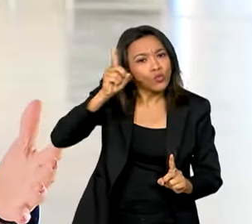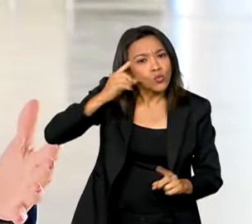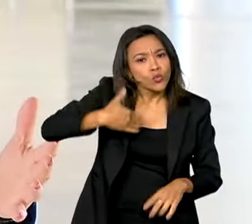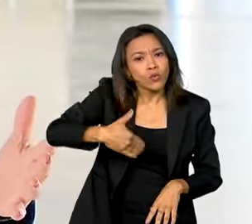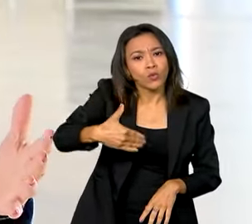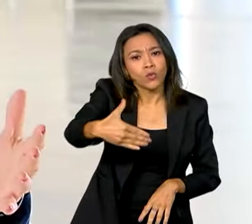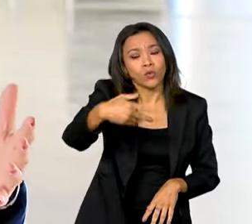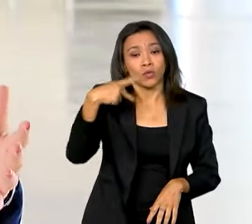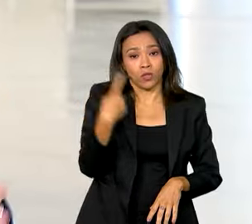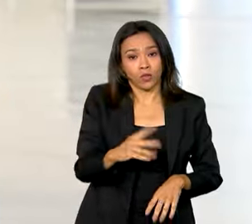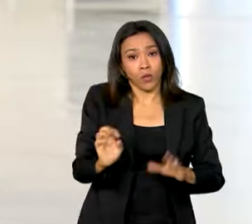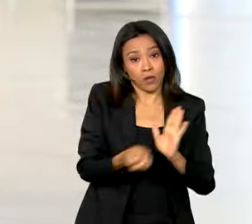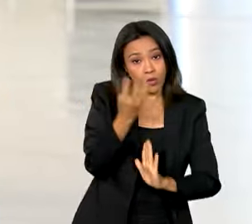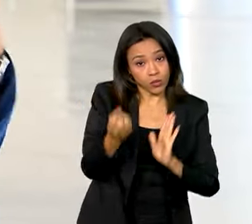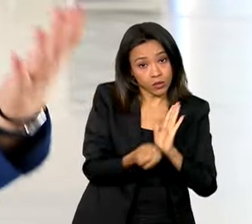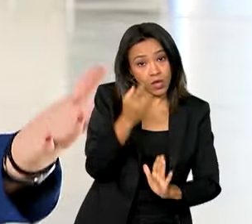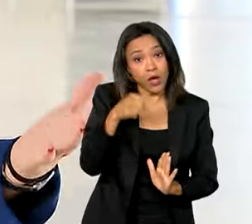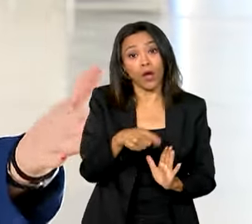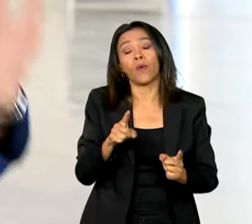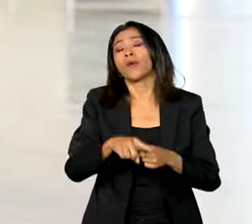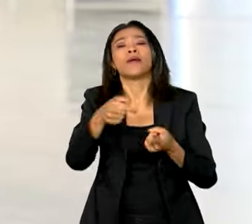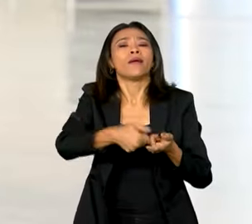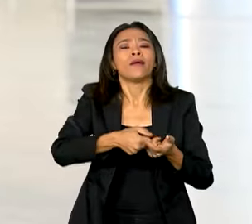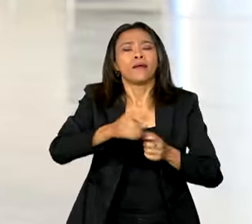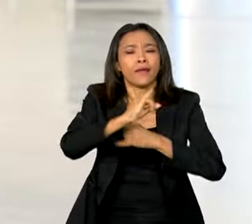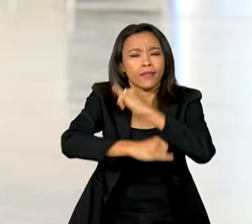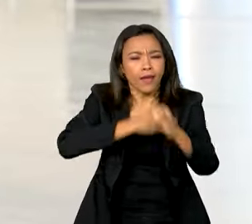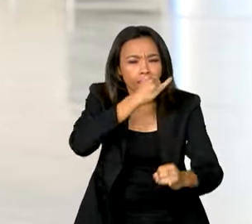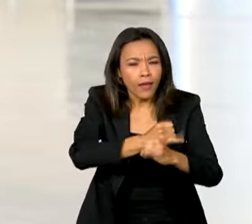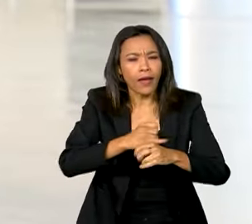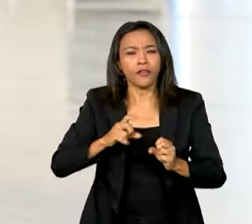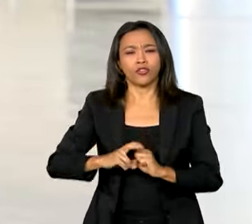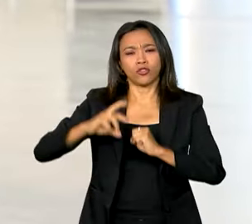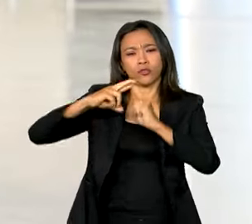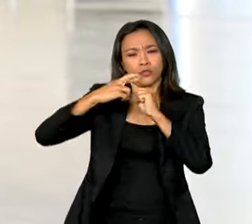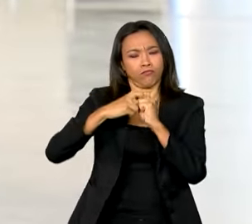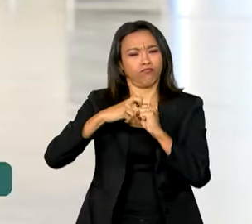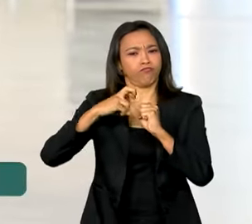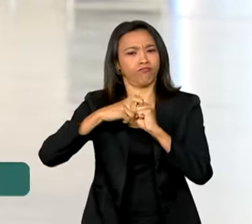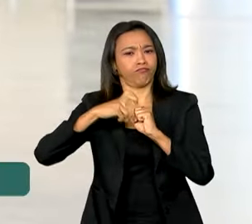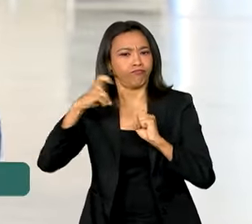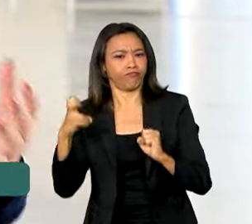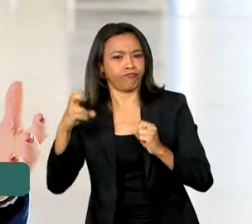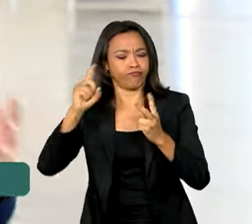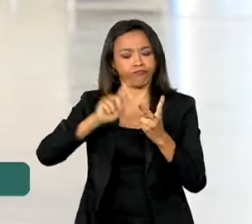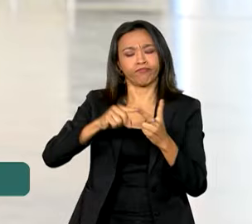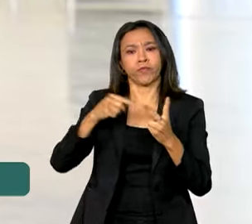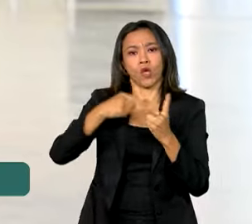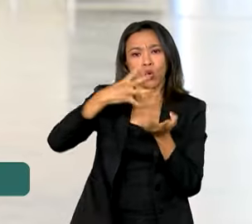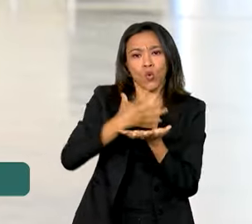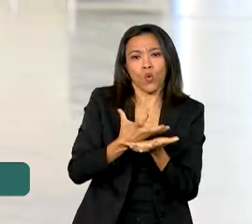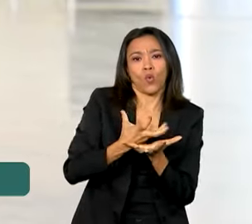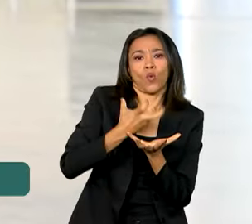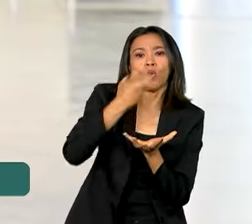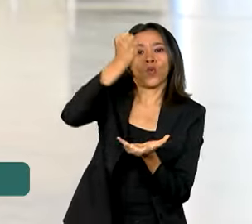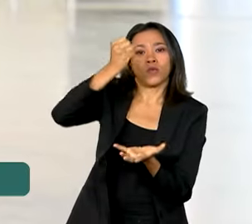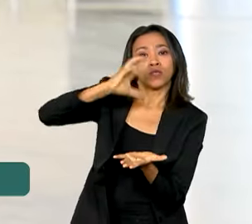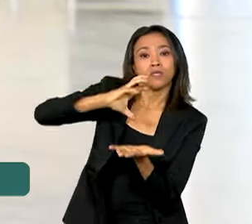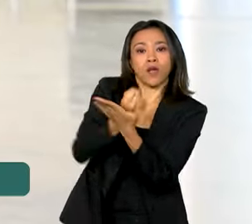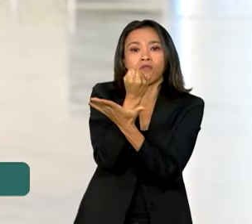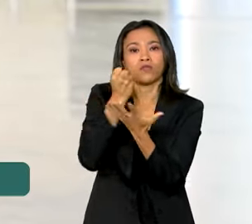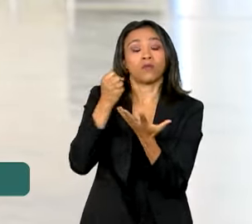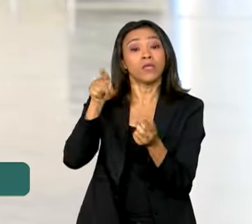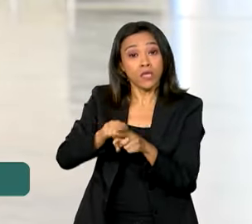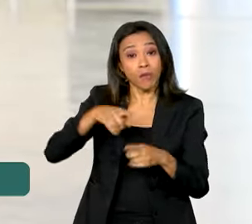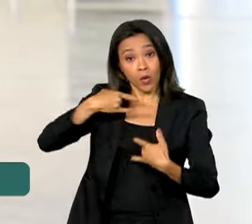de tecnologias como internet das coisas, inteligência artificial, serviços em nuvem e robôs. A ideia